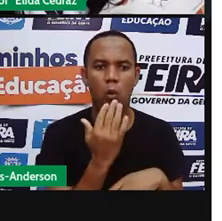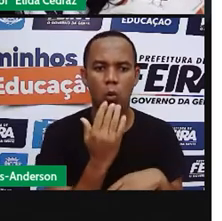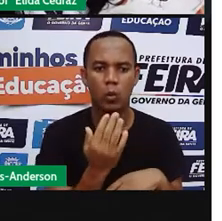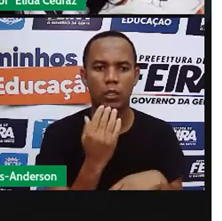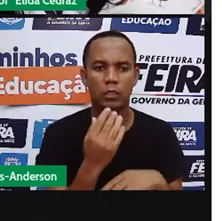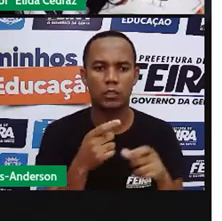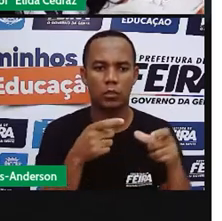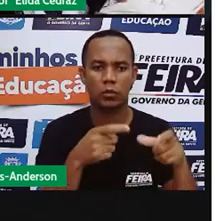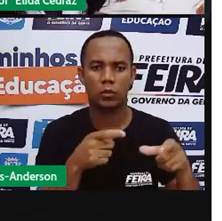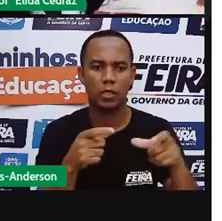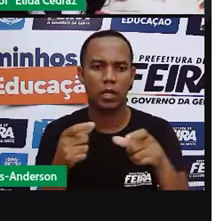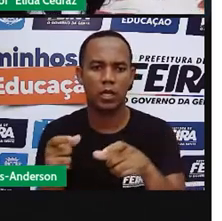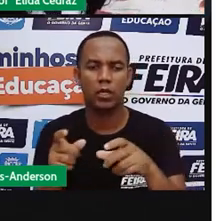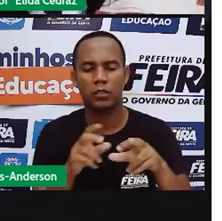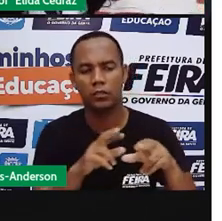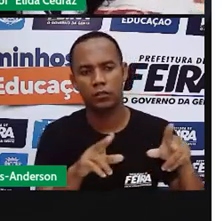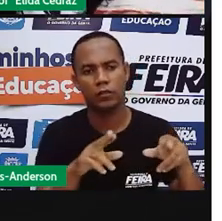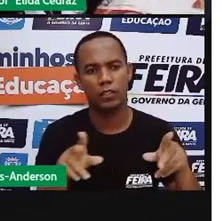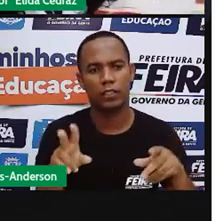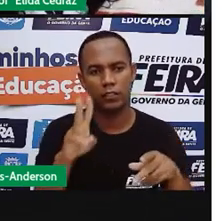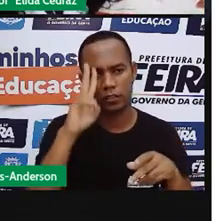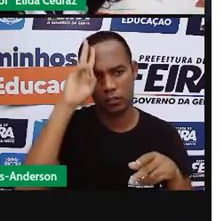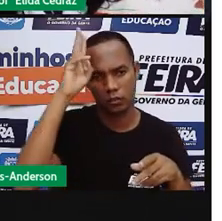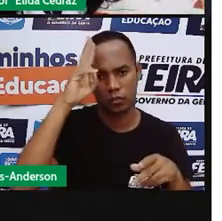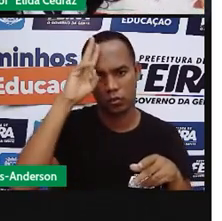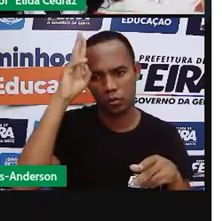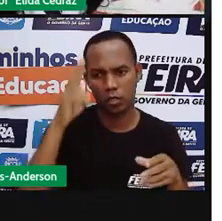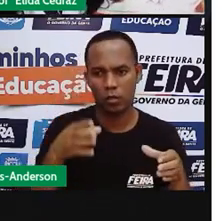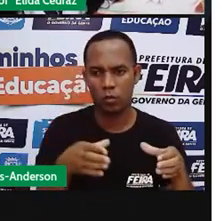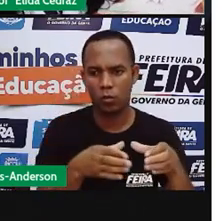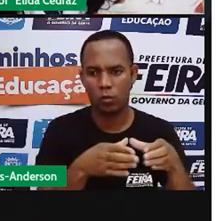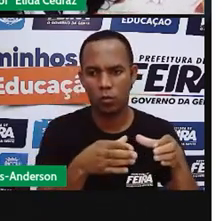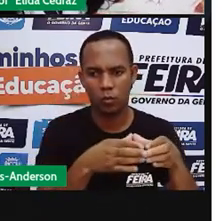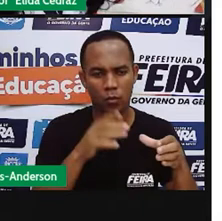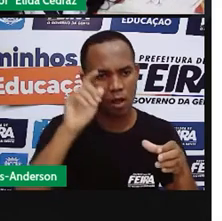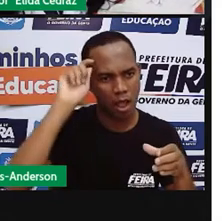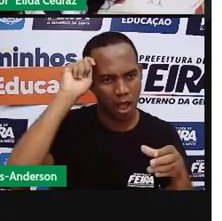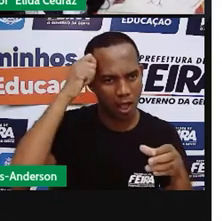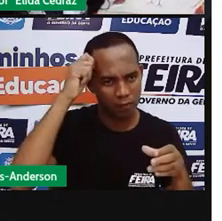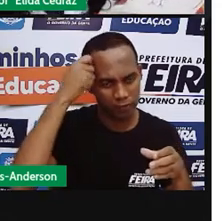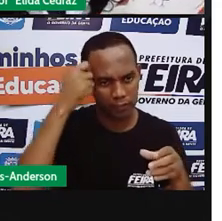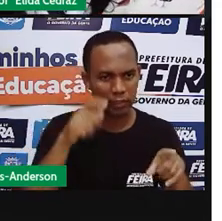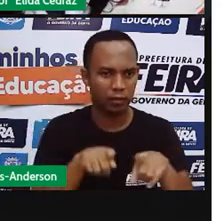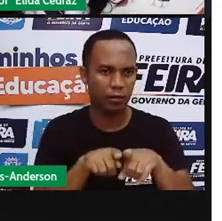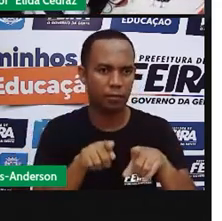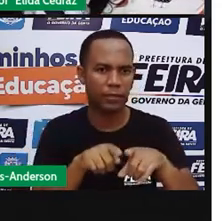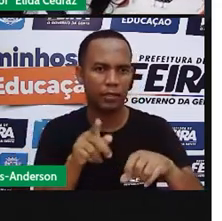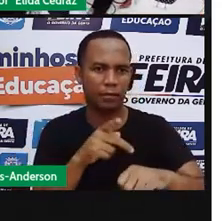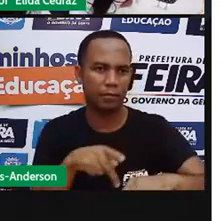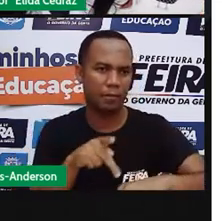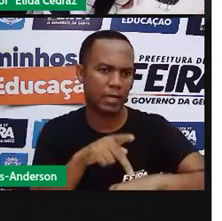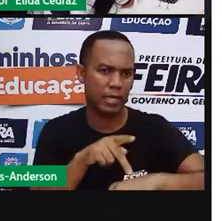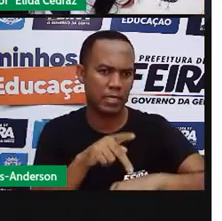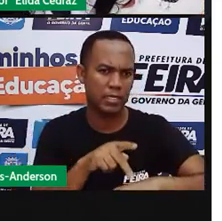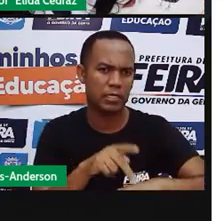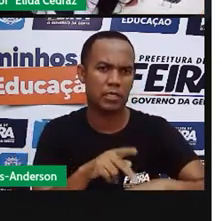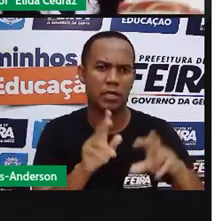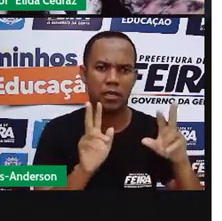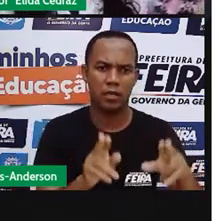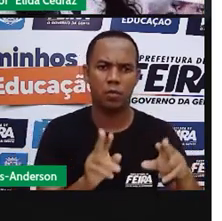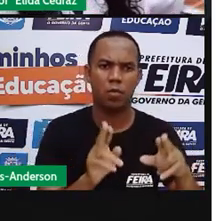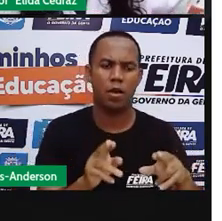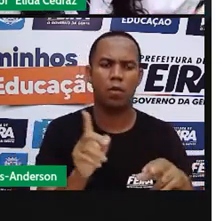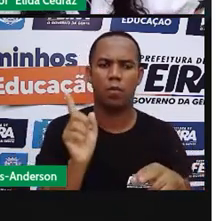cada tribo. Então, a história de uma tribo na África, de um povo lá, de um país, não vai ser a mesma